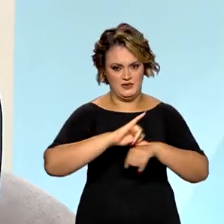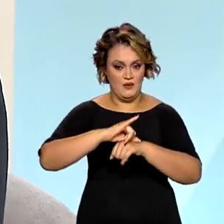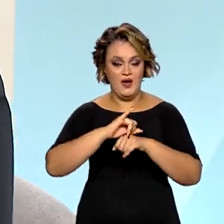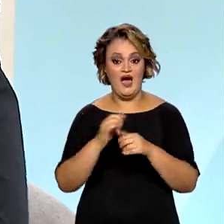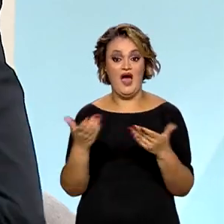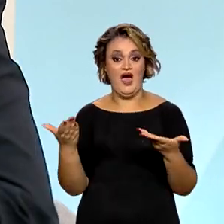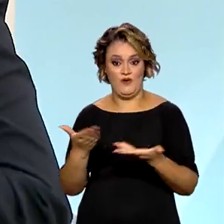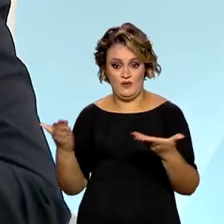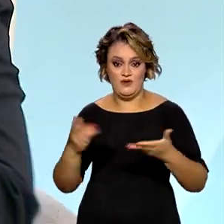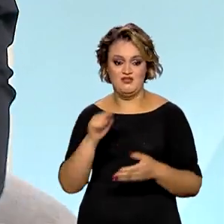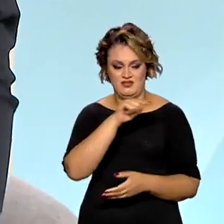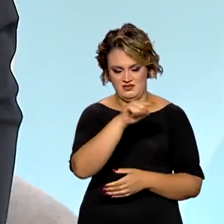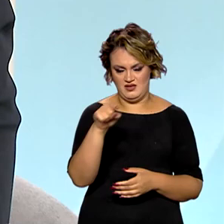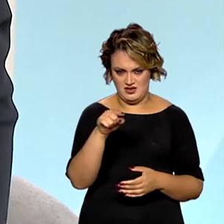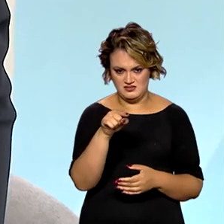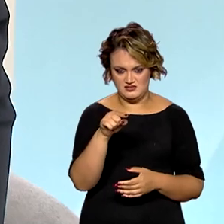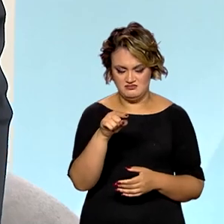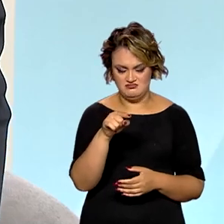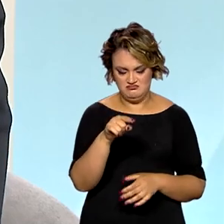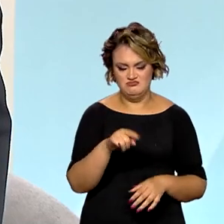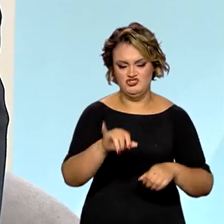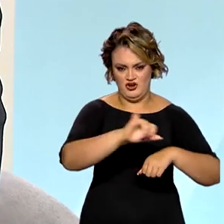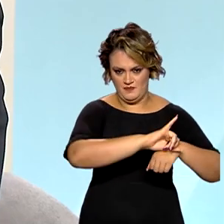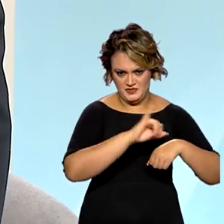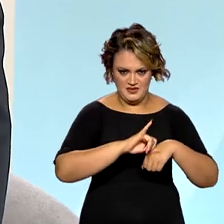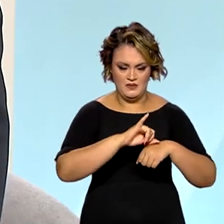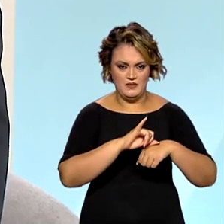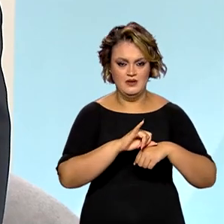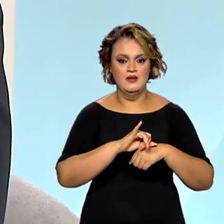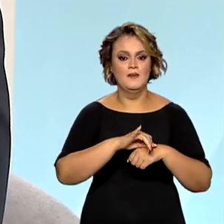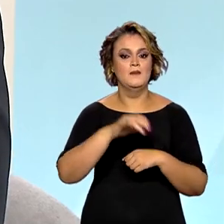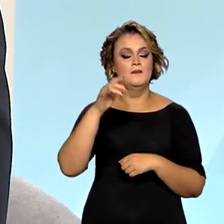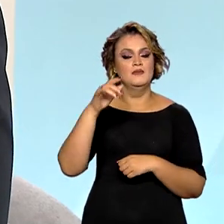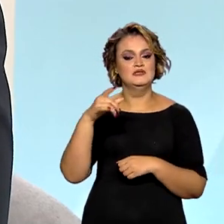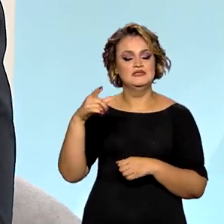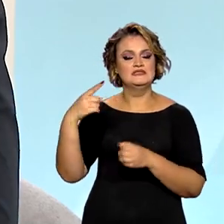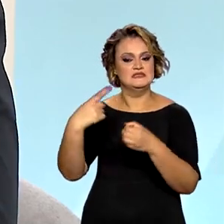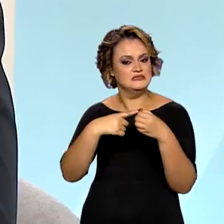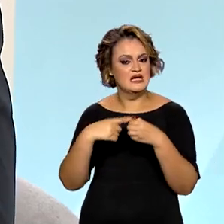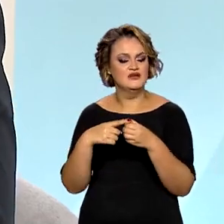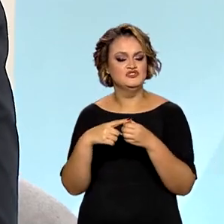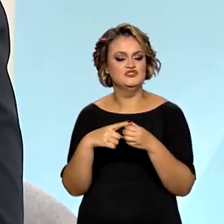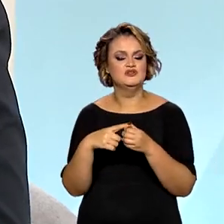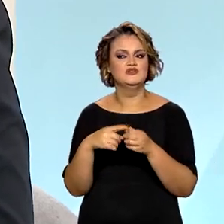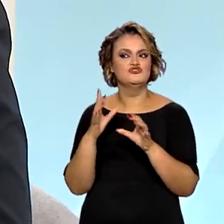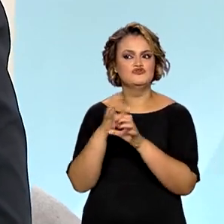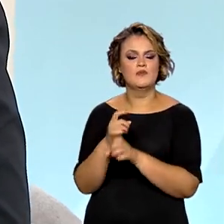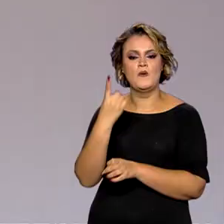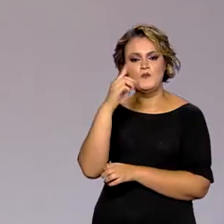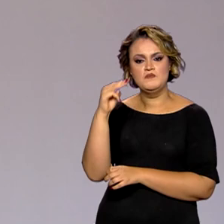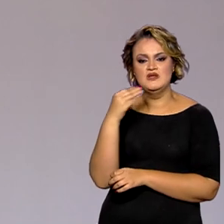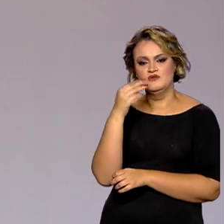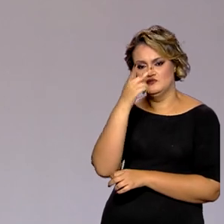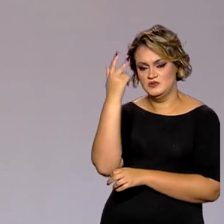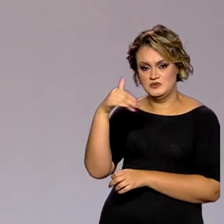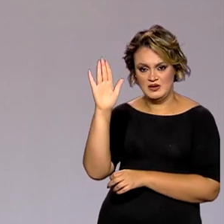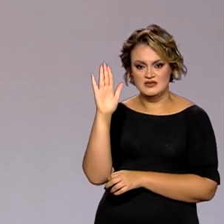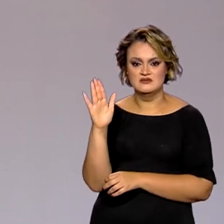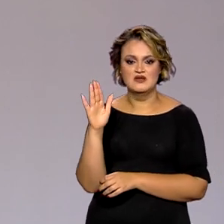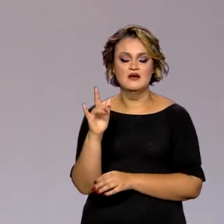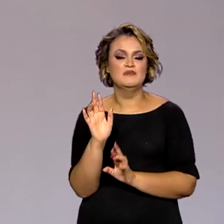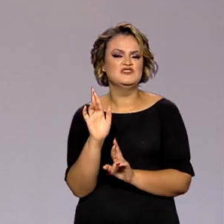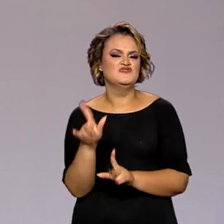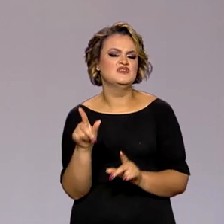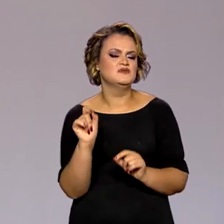Agora, além dessa tipologia 1, que nós criamos para as capitais, e cidades acima de um milhão de habitantes, em termos, qual é a